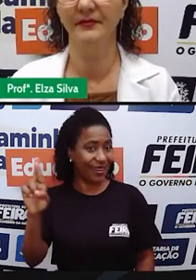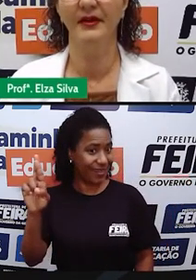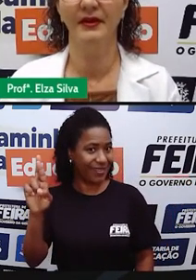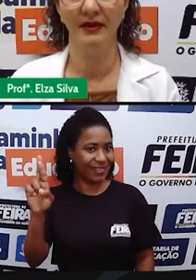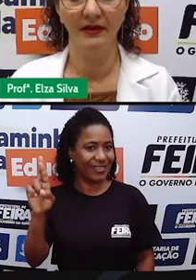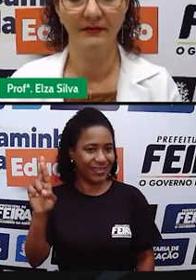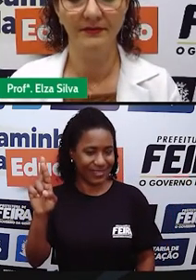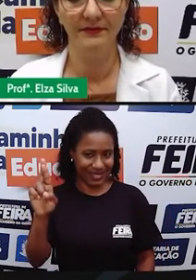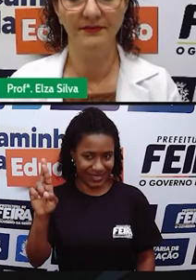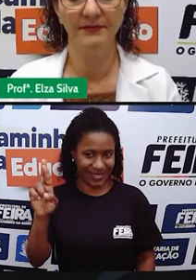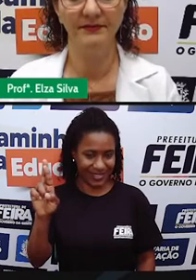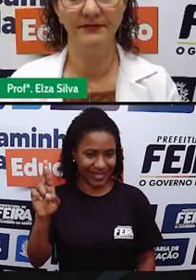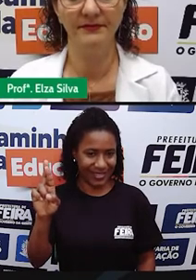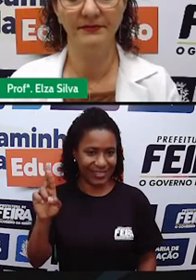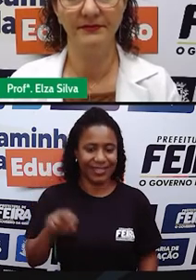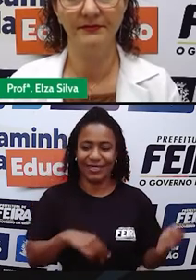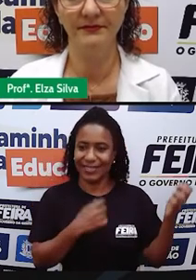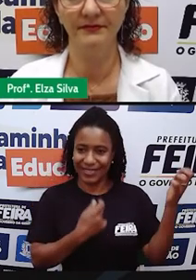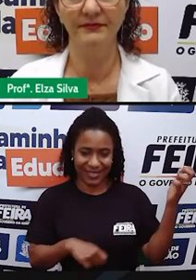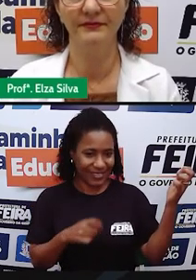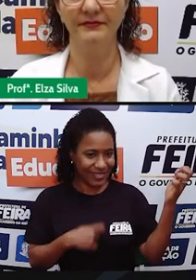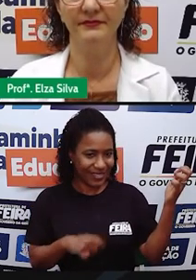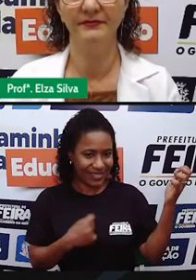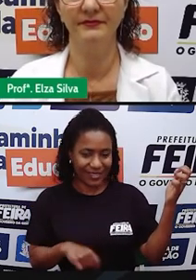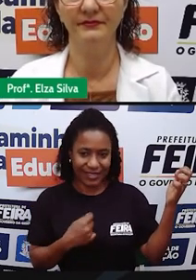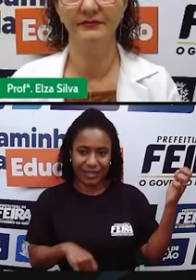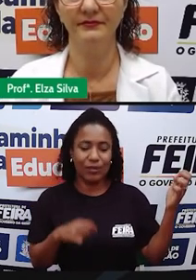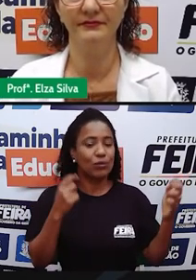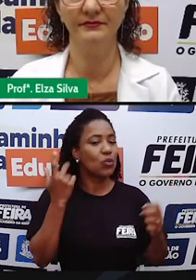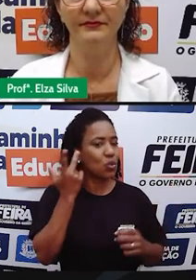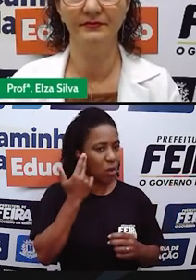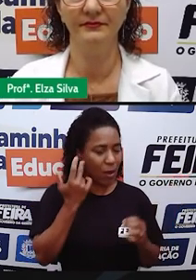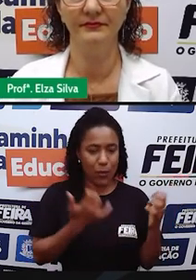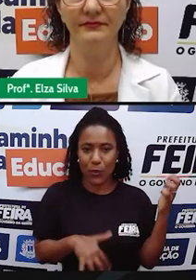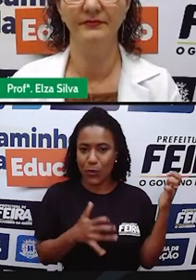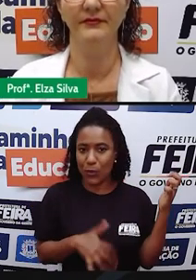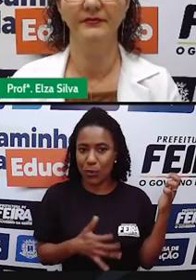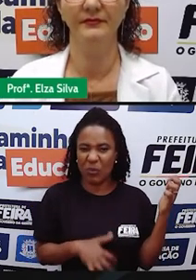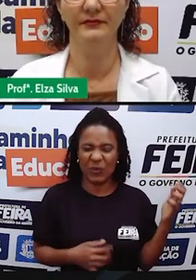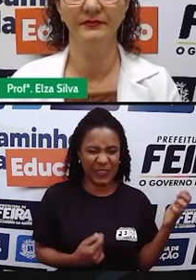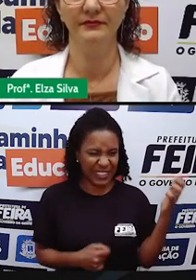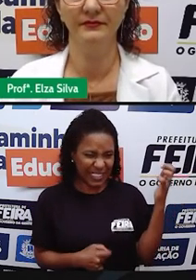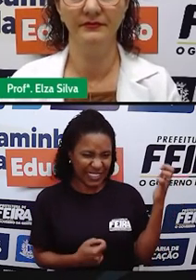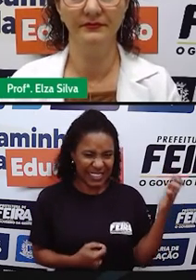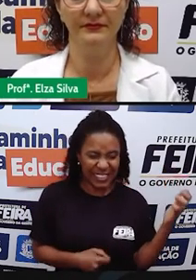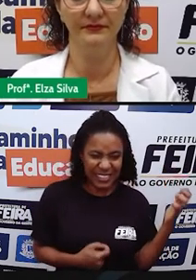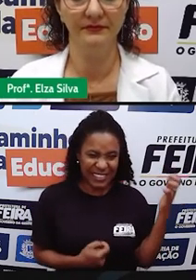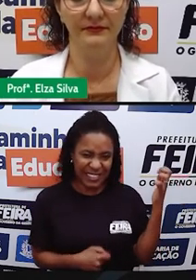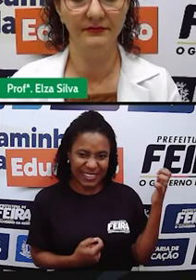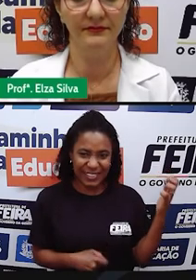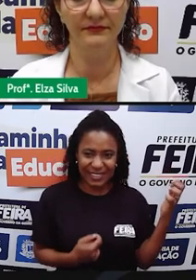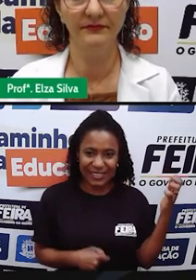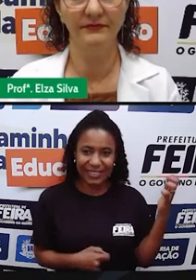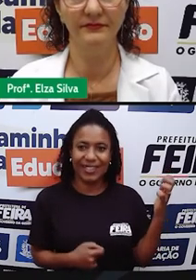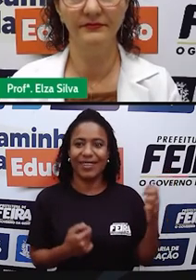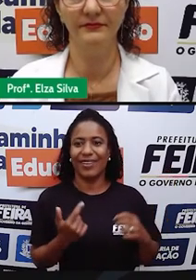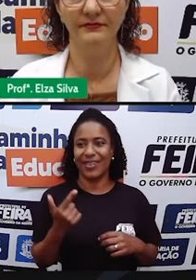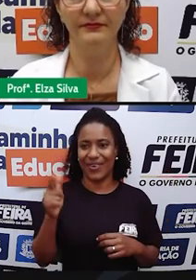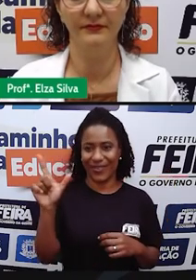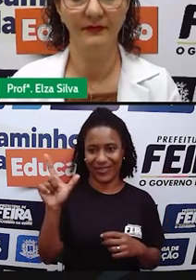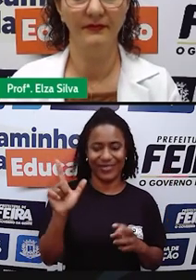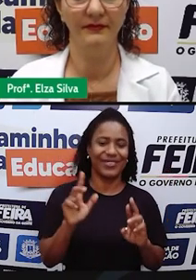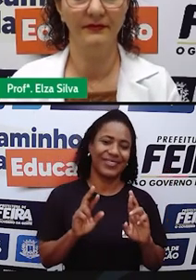and electric guitar guitarra. So, she plays guitar.